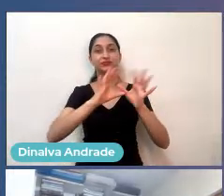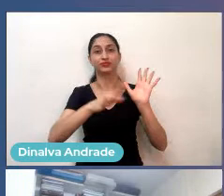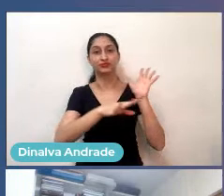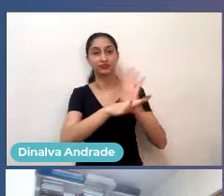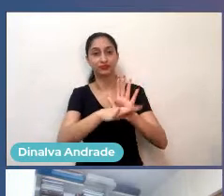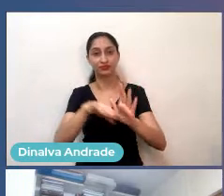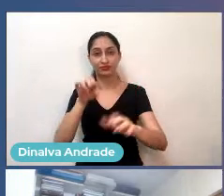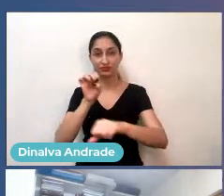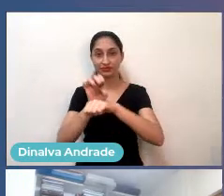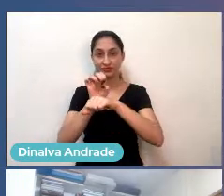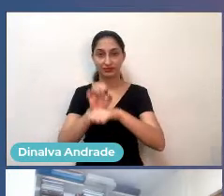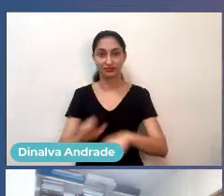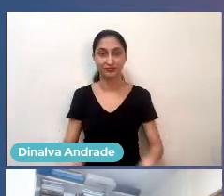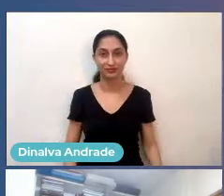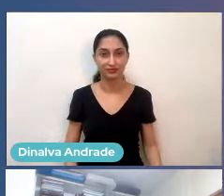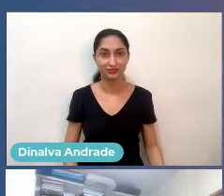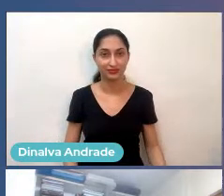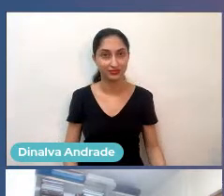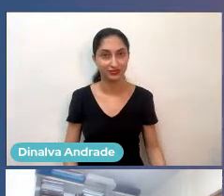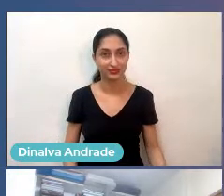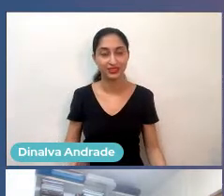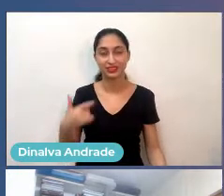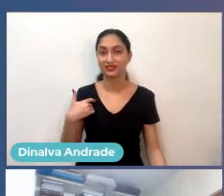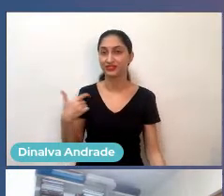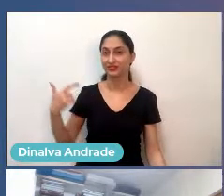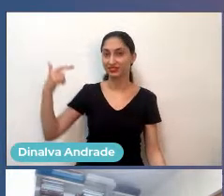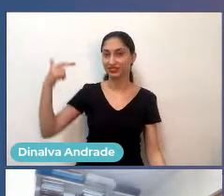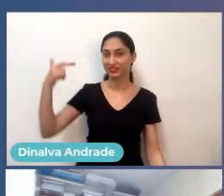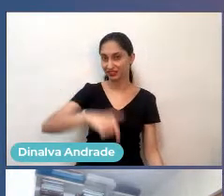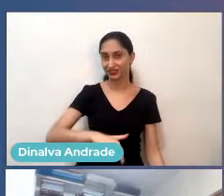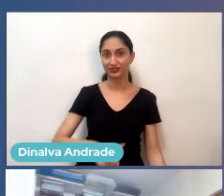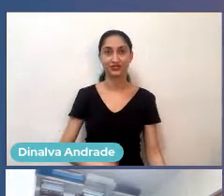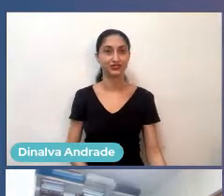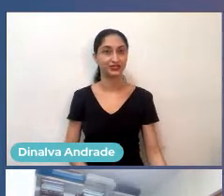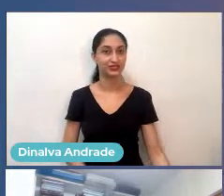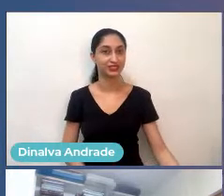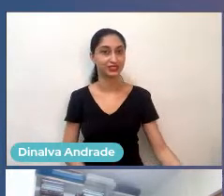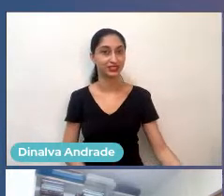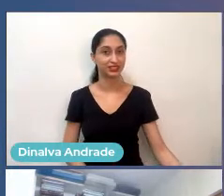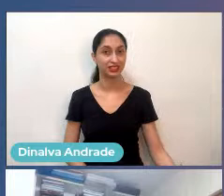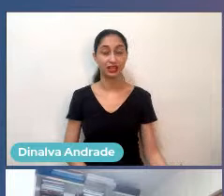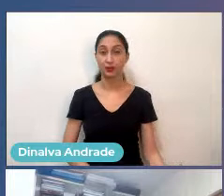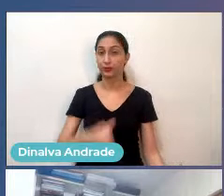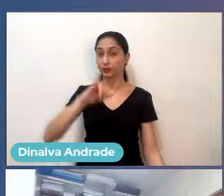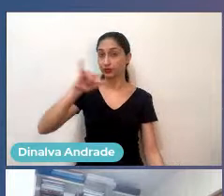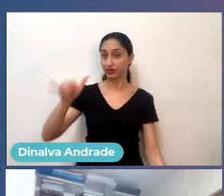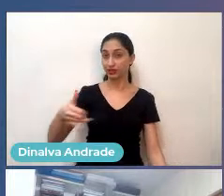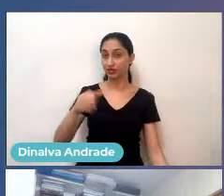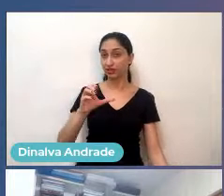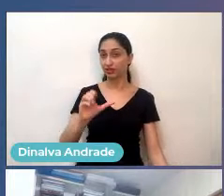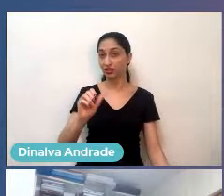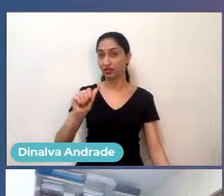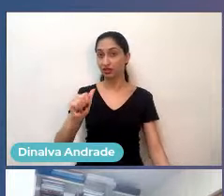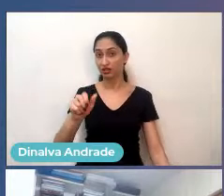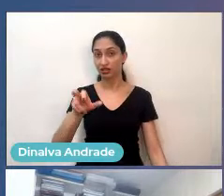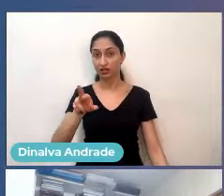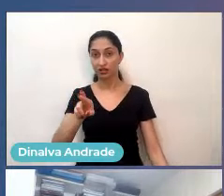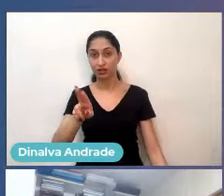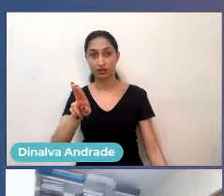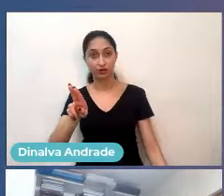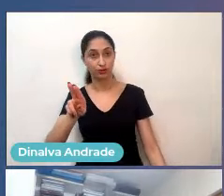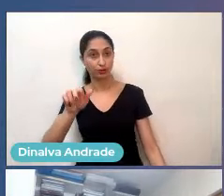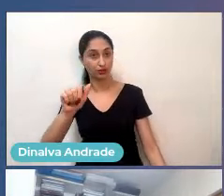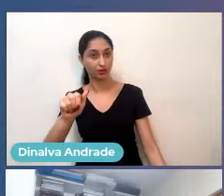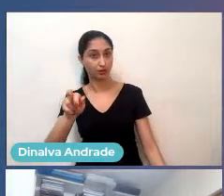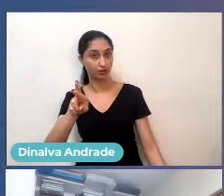venha fechar aí negócio, venha estar aqui presente como um todo. As oportunidades. Caruaru, também você encontra já em incubadoras,